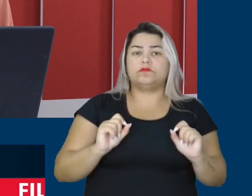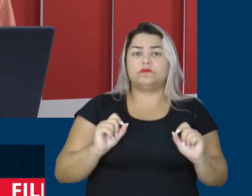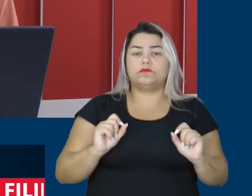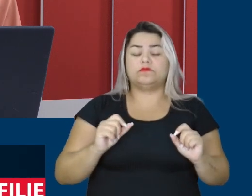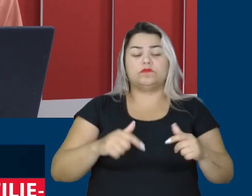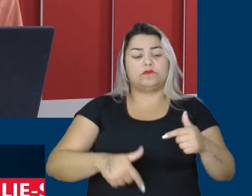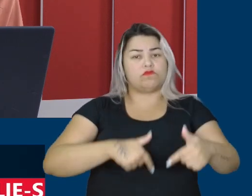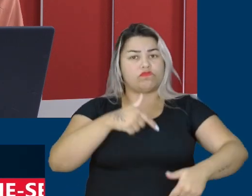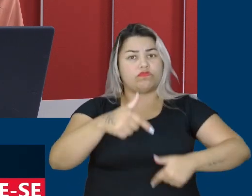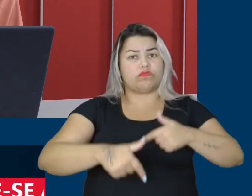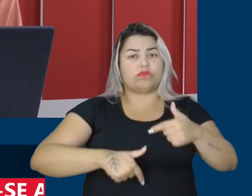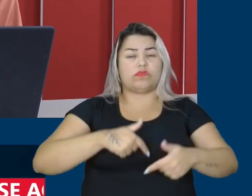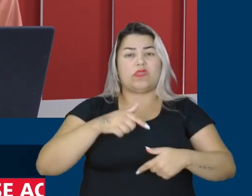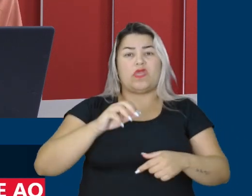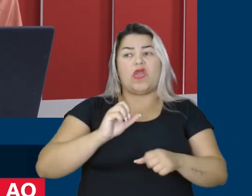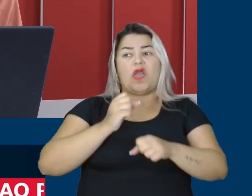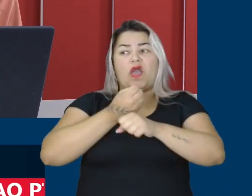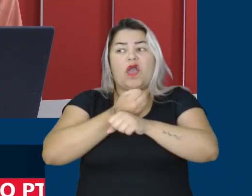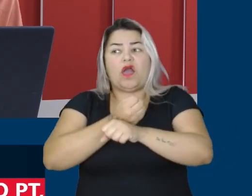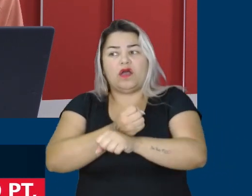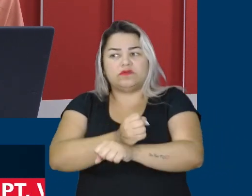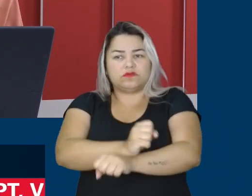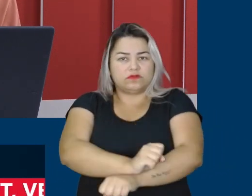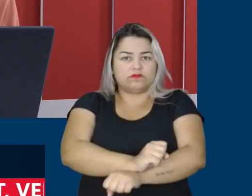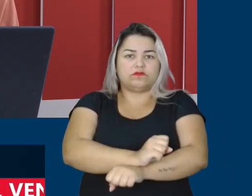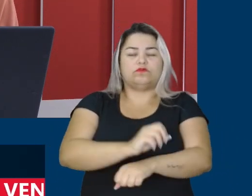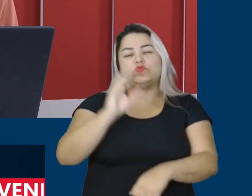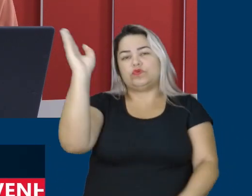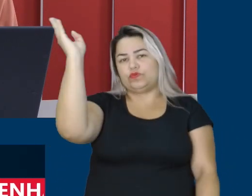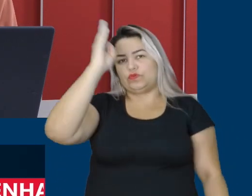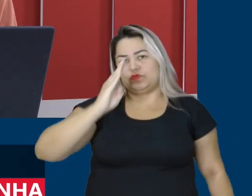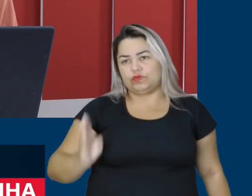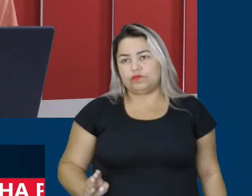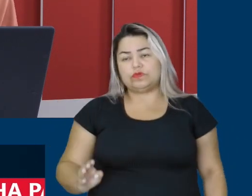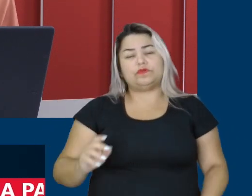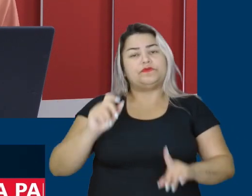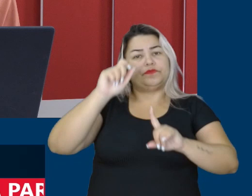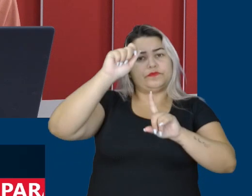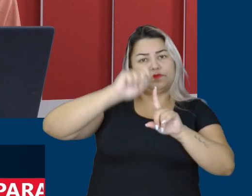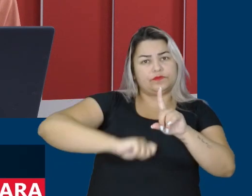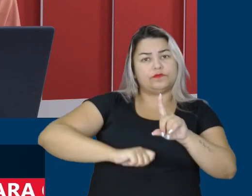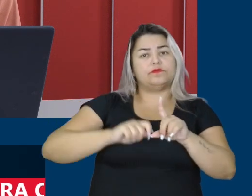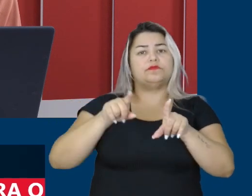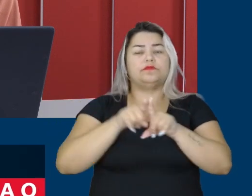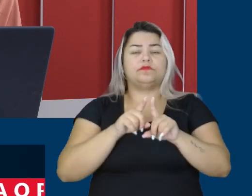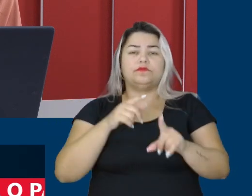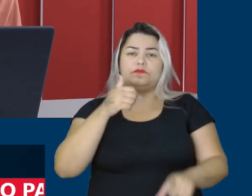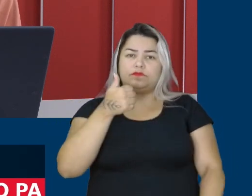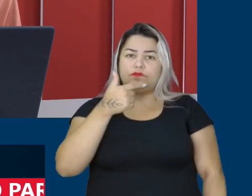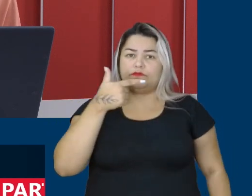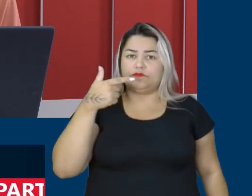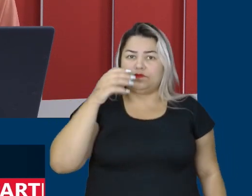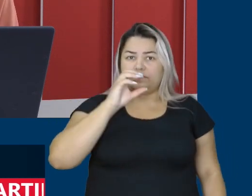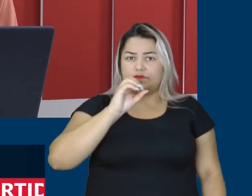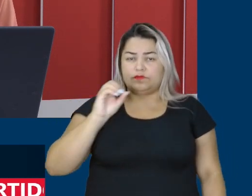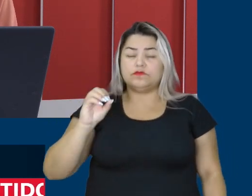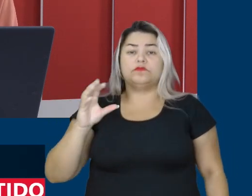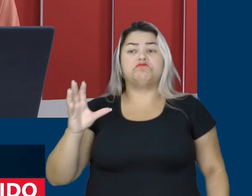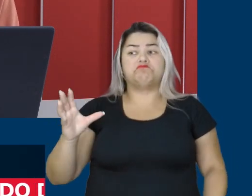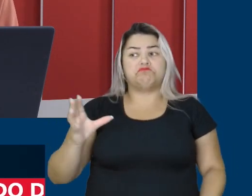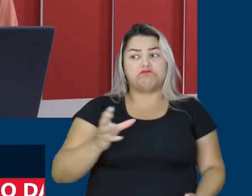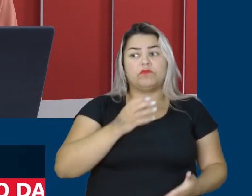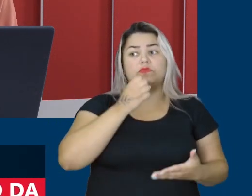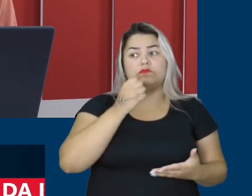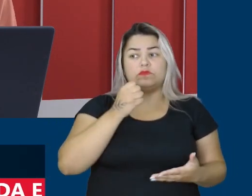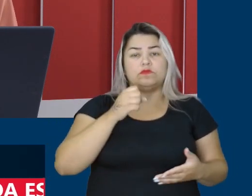do trabalho análogo à escravidão no Brasil. Só nos três primeiros meses deste ano mais de 1.200 trabalhadores foram resgatados